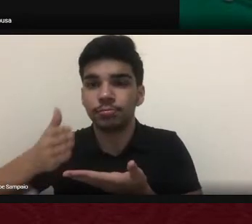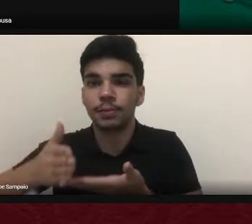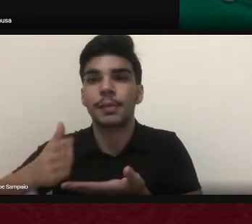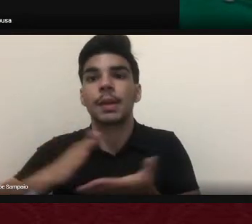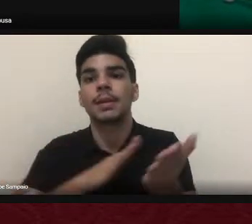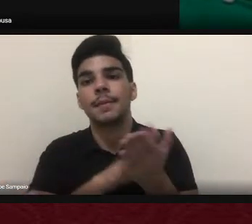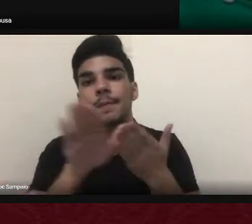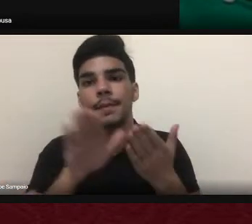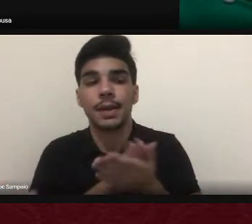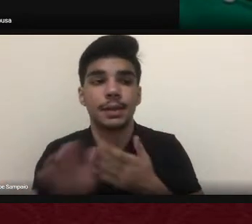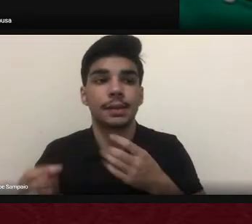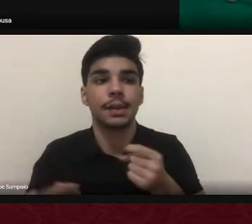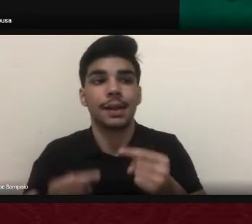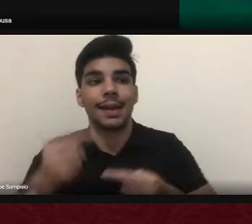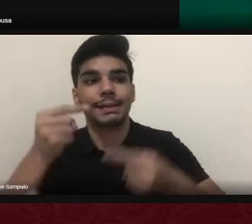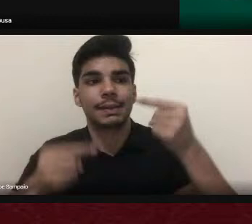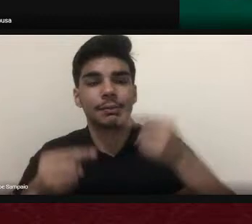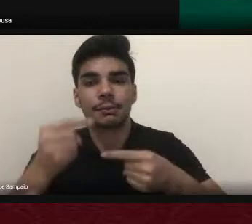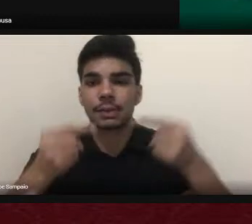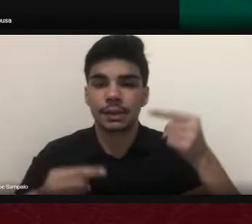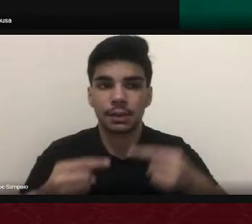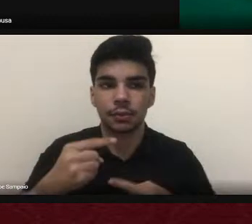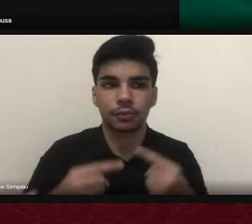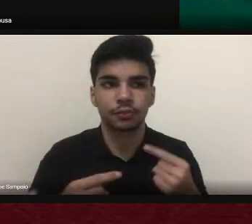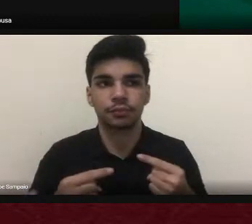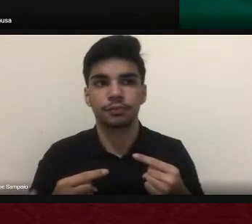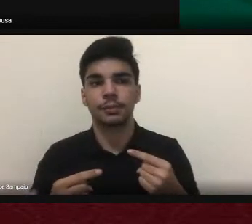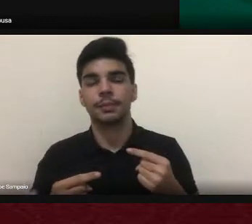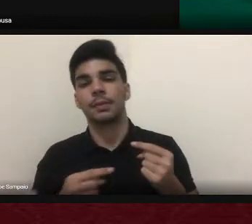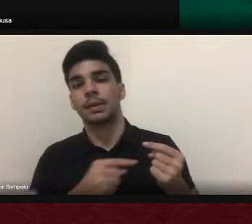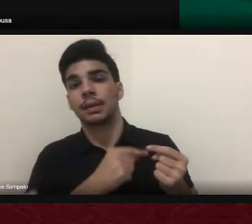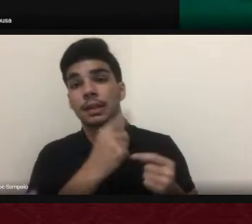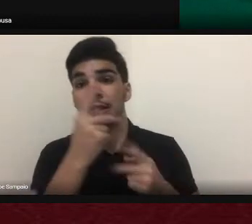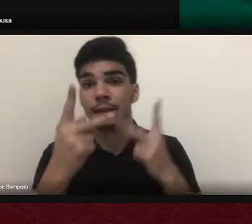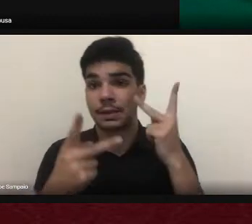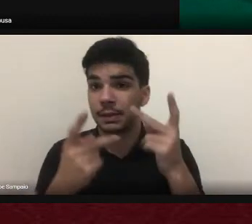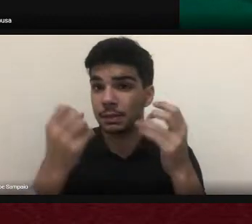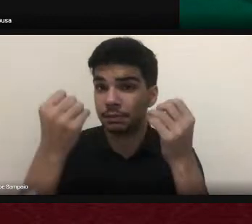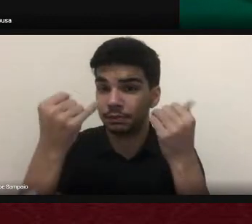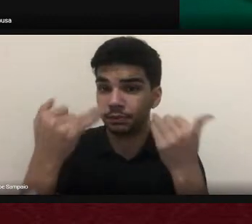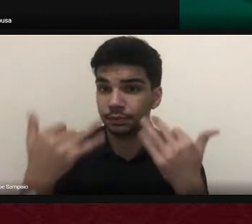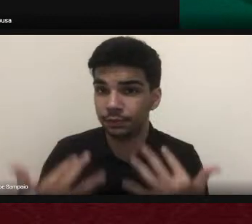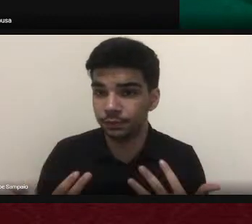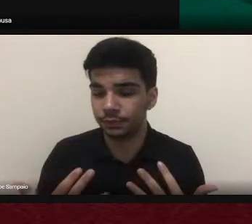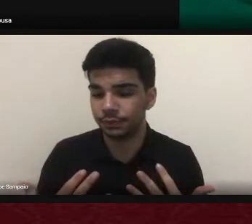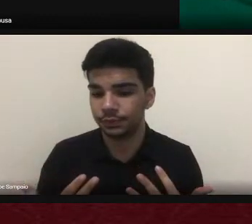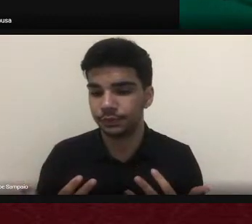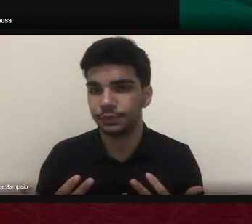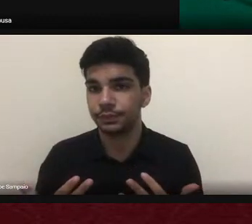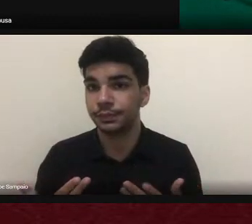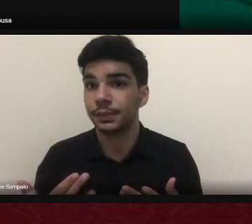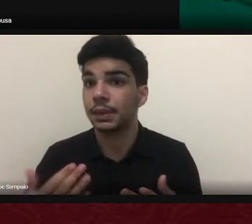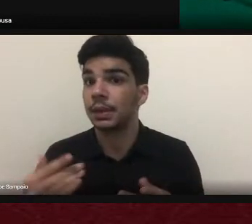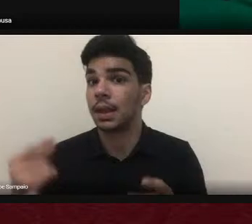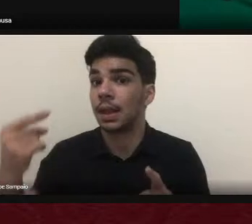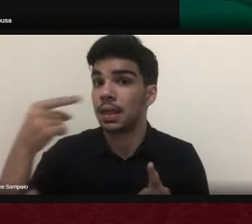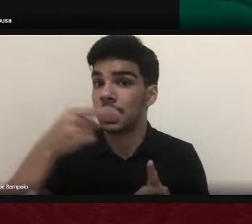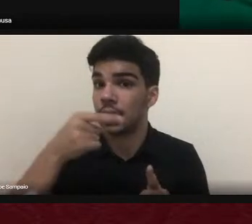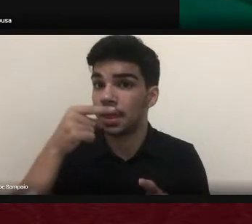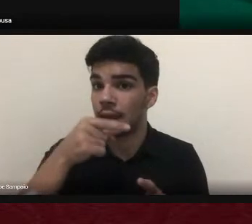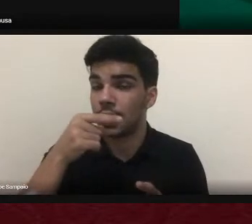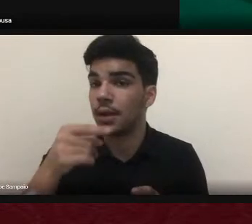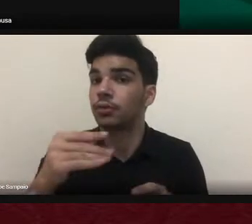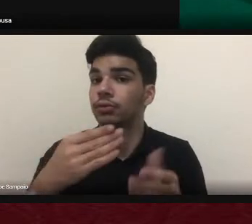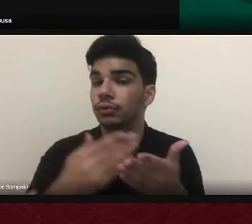essas discussões nos capítulos e dizer que através do livro fazer um convite para a leitura do livro